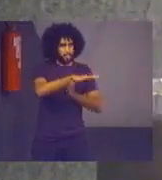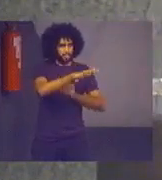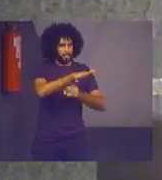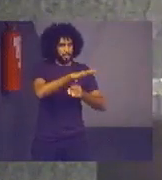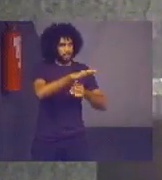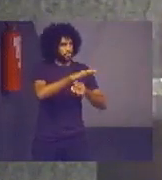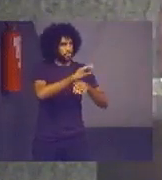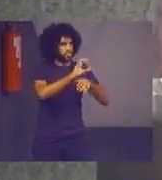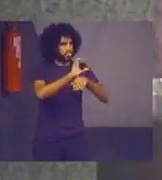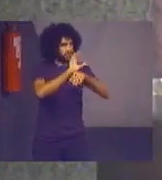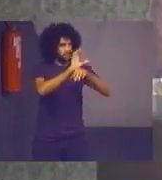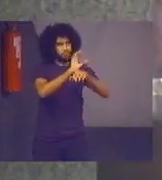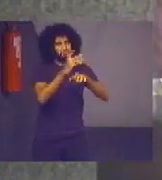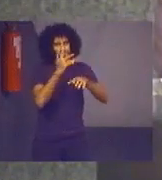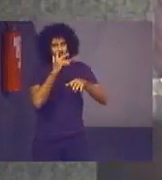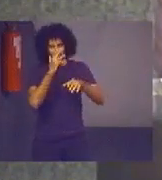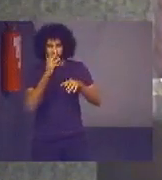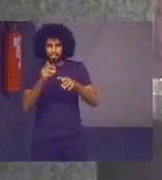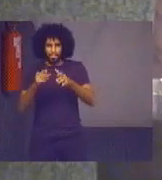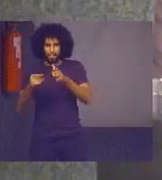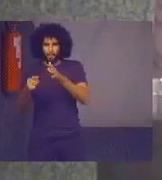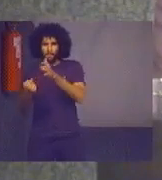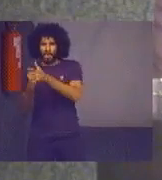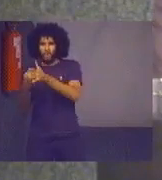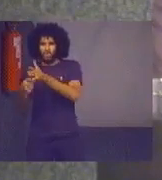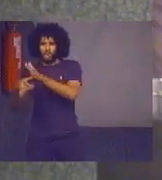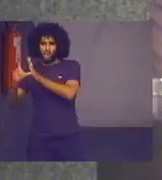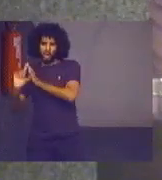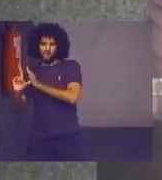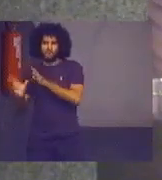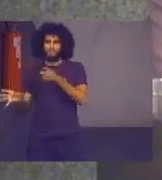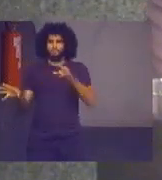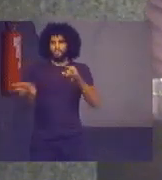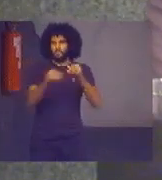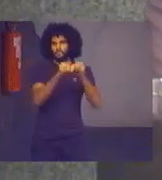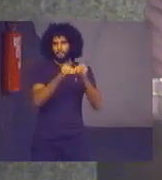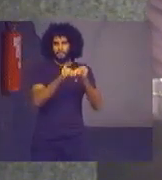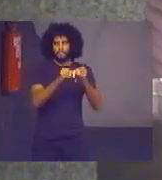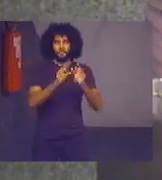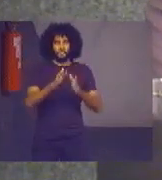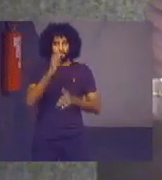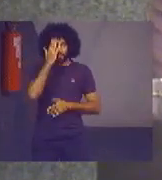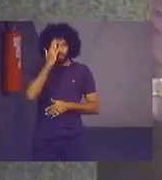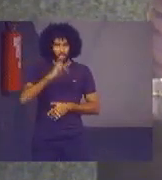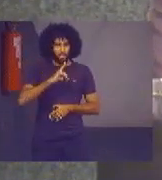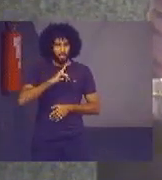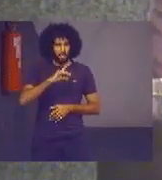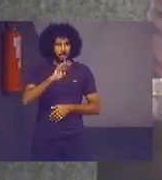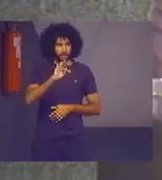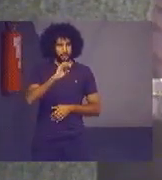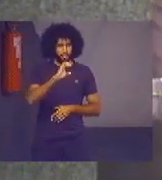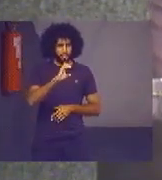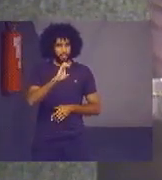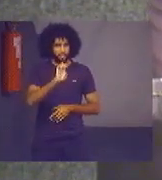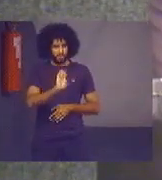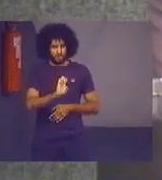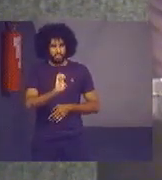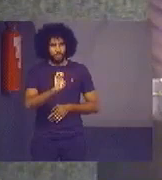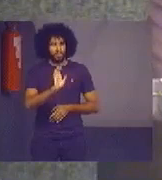complementa a anterior. Já há algumas, eu sei que há alguns tribunais de contas estaduais que já estão atuando